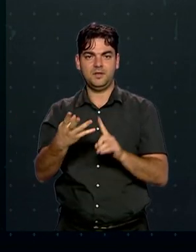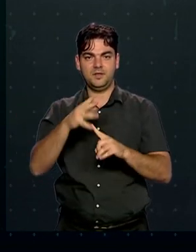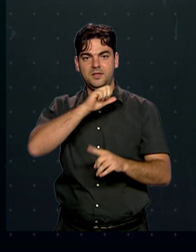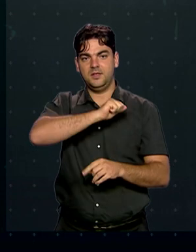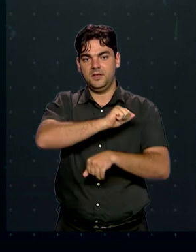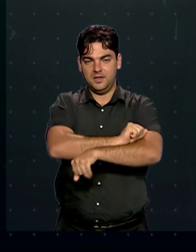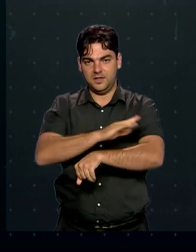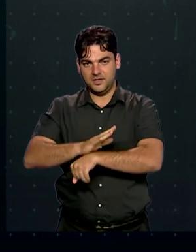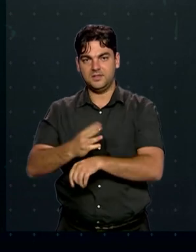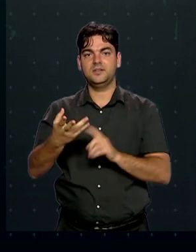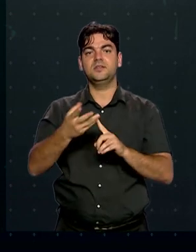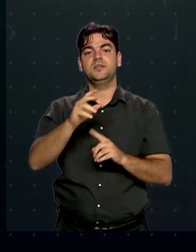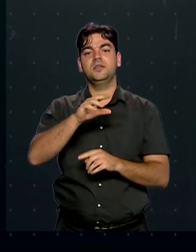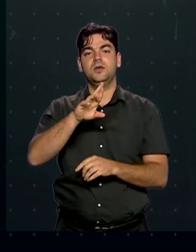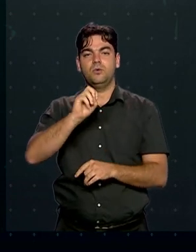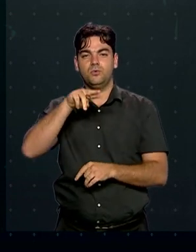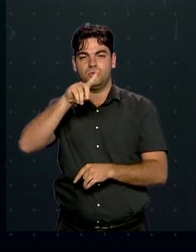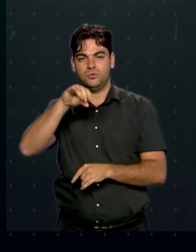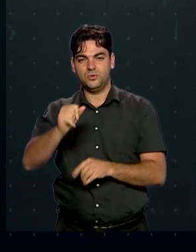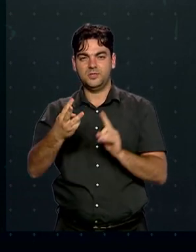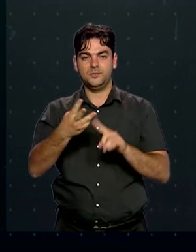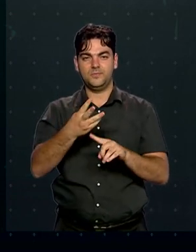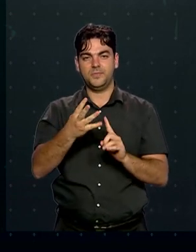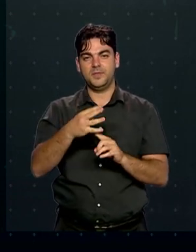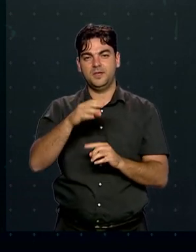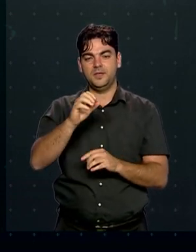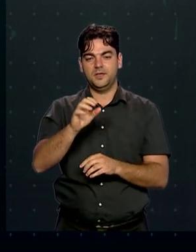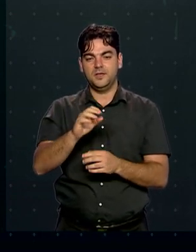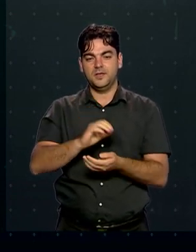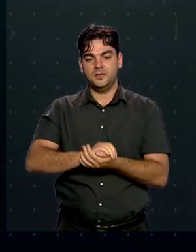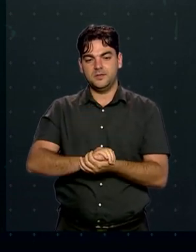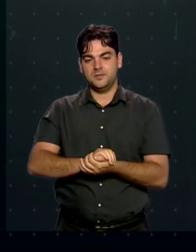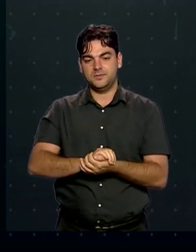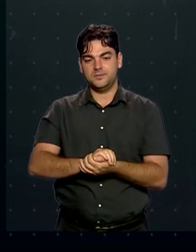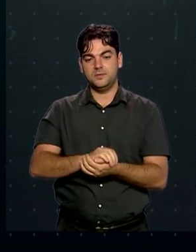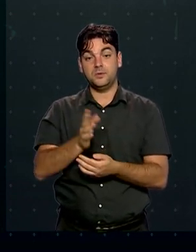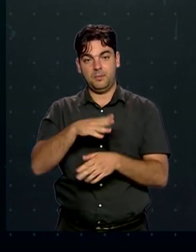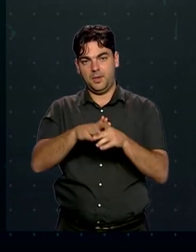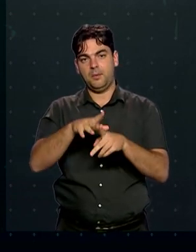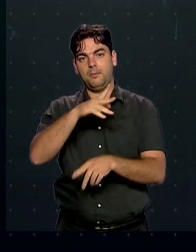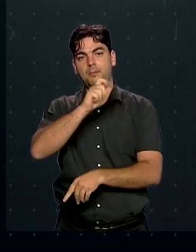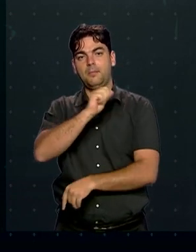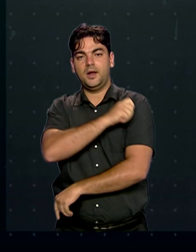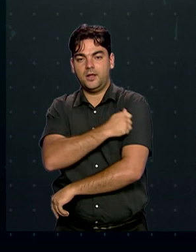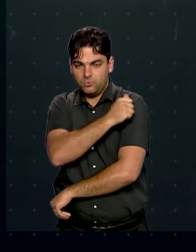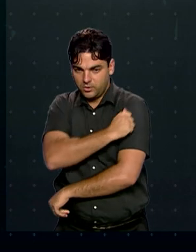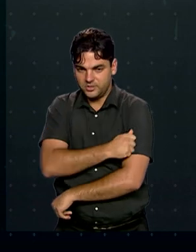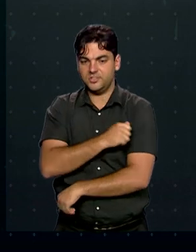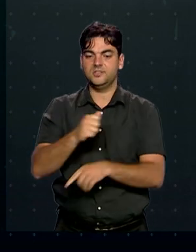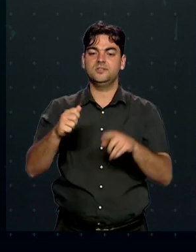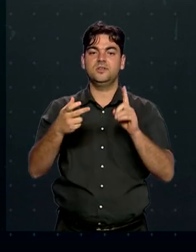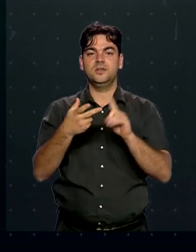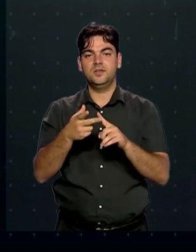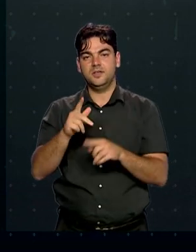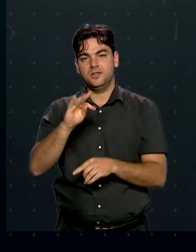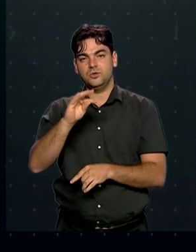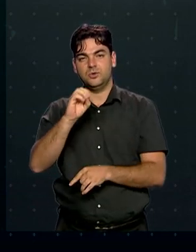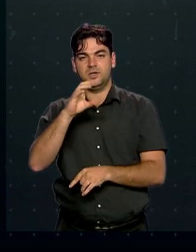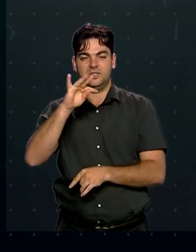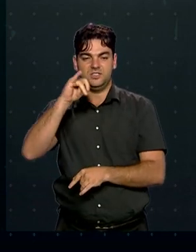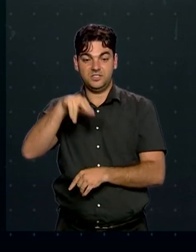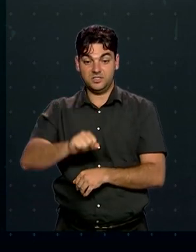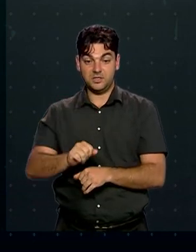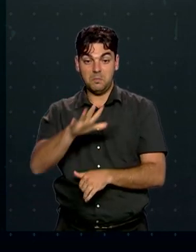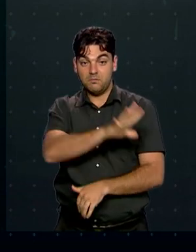Acre, Rondônia e Roraima e em menor escala nos estados do Maranhão, Tocantins e Mato Grosso. Uma